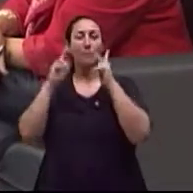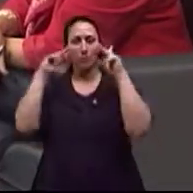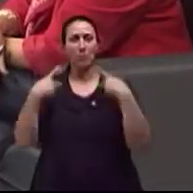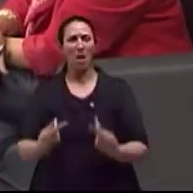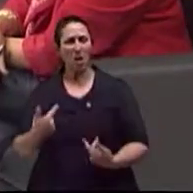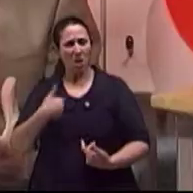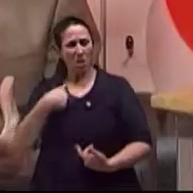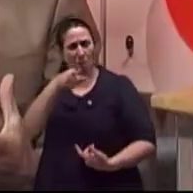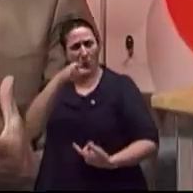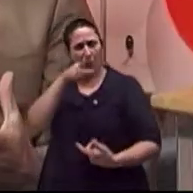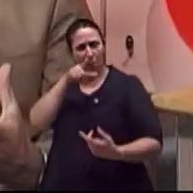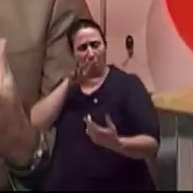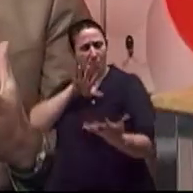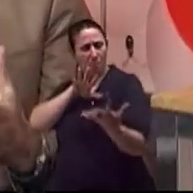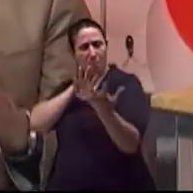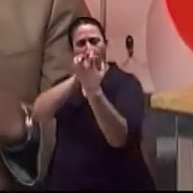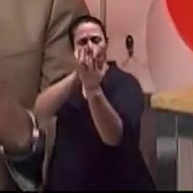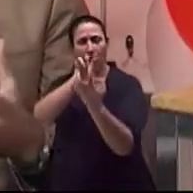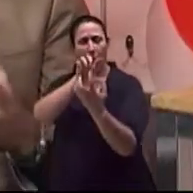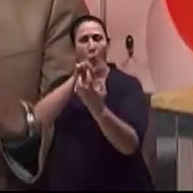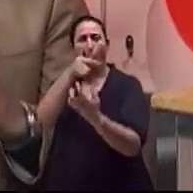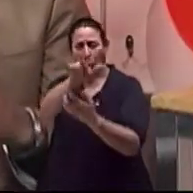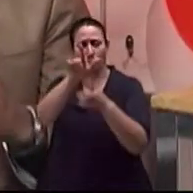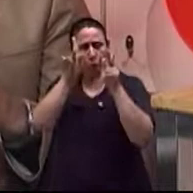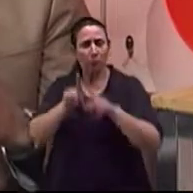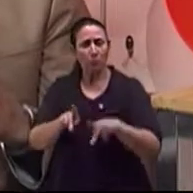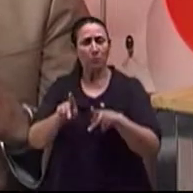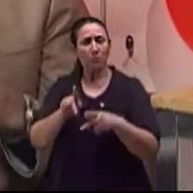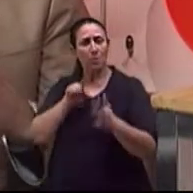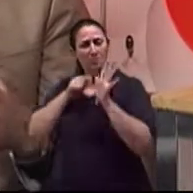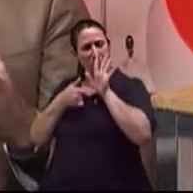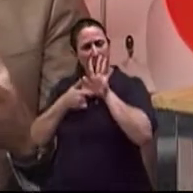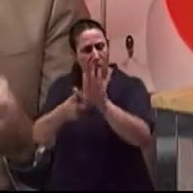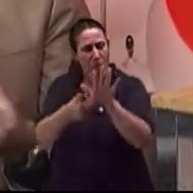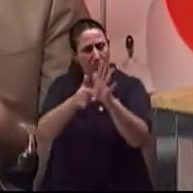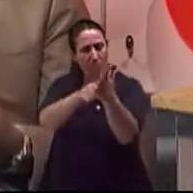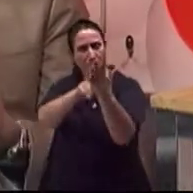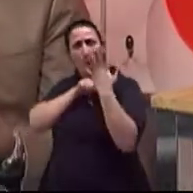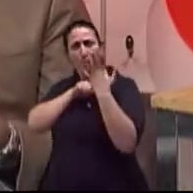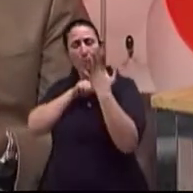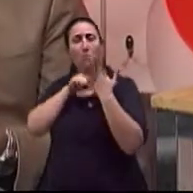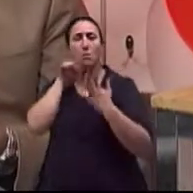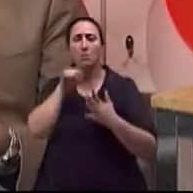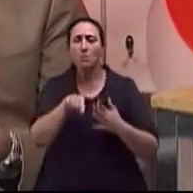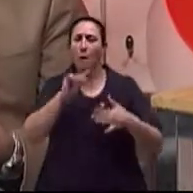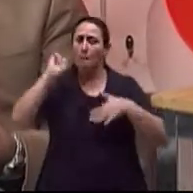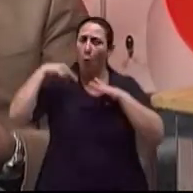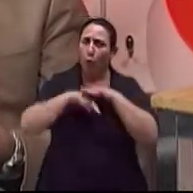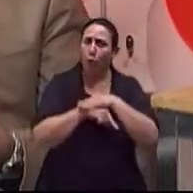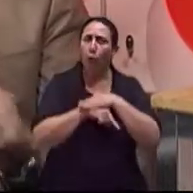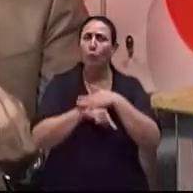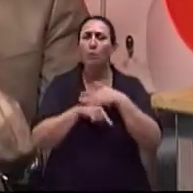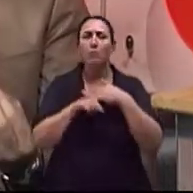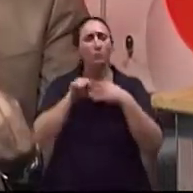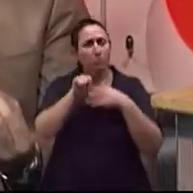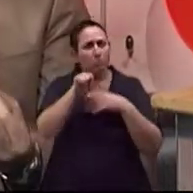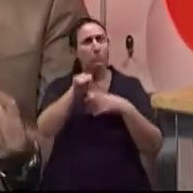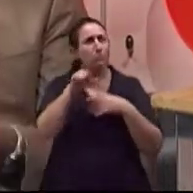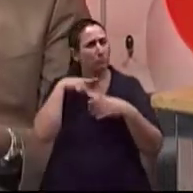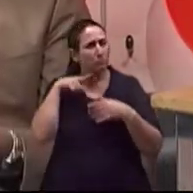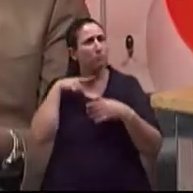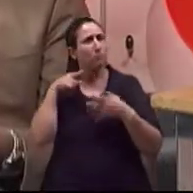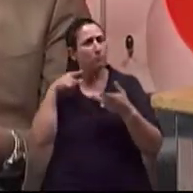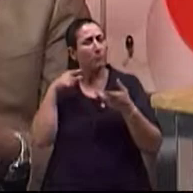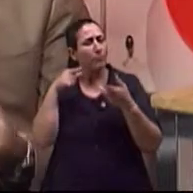desentender no sentido de nós realmente mostrarmos aspectos profundos da gente Que divergem ao